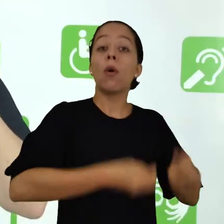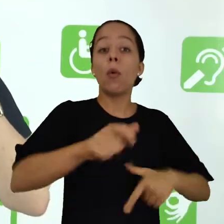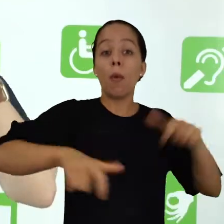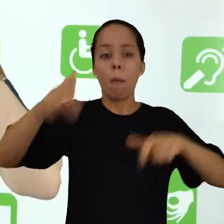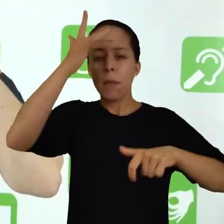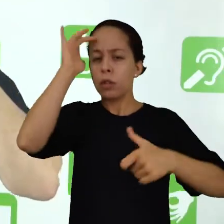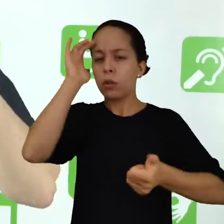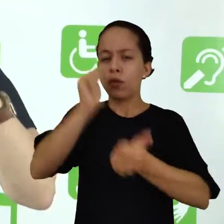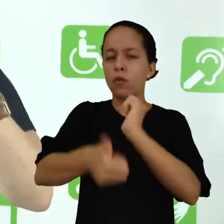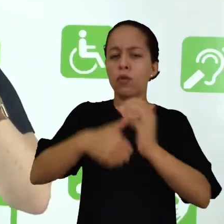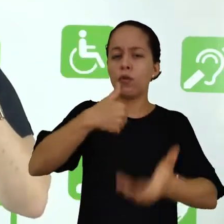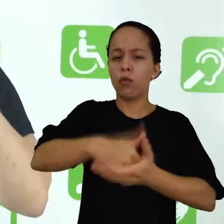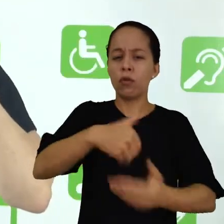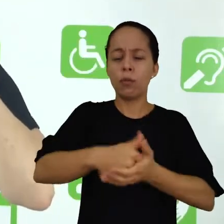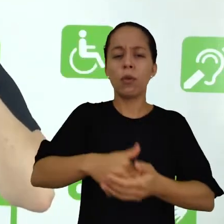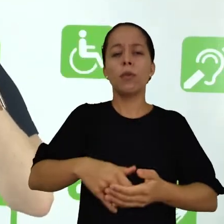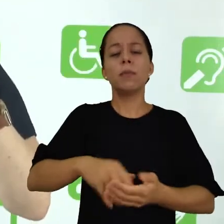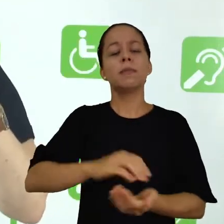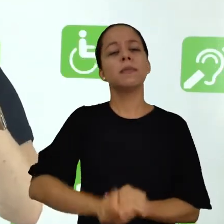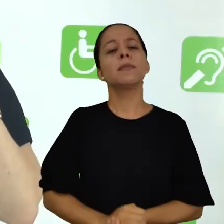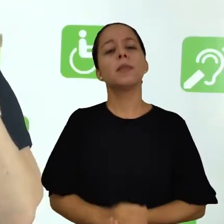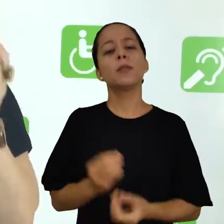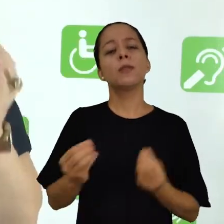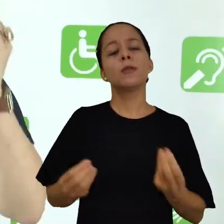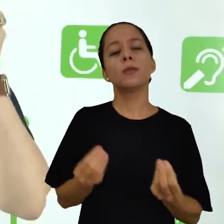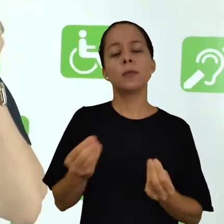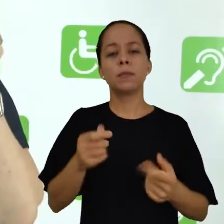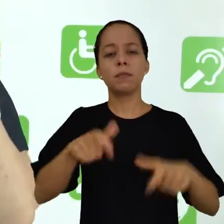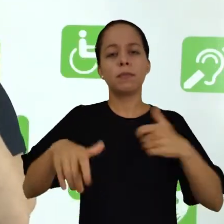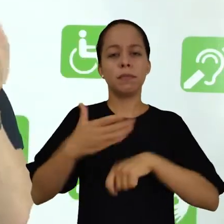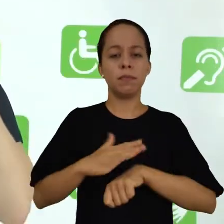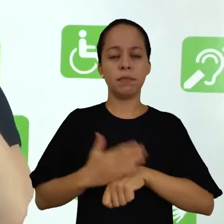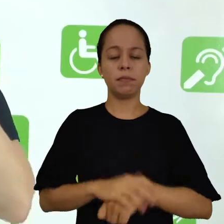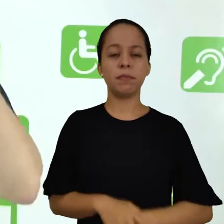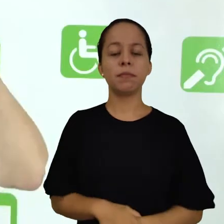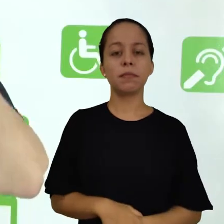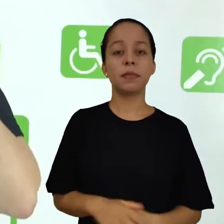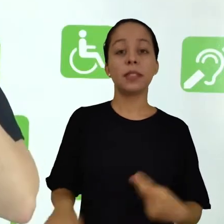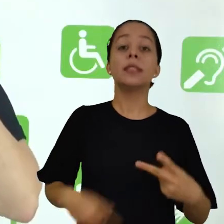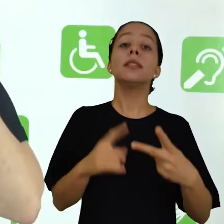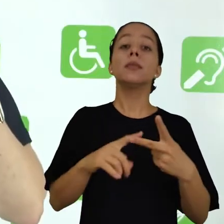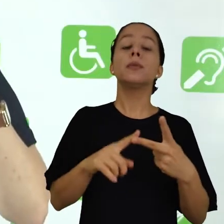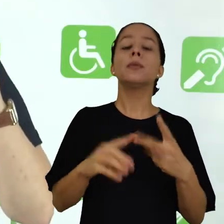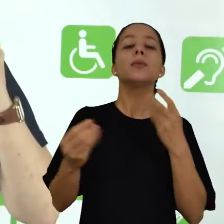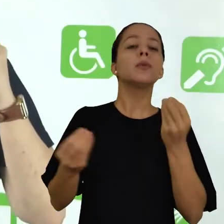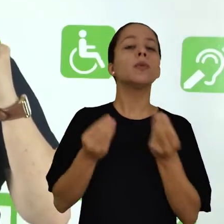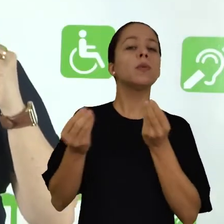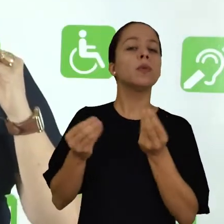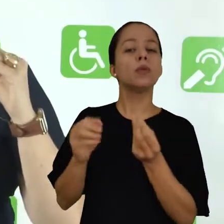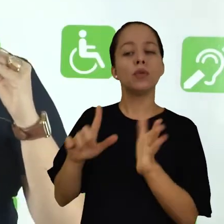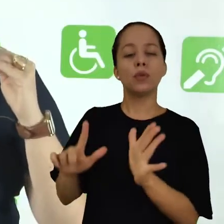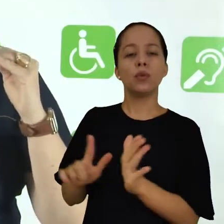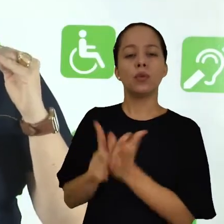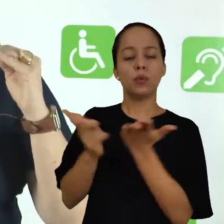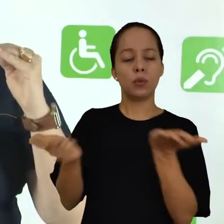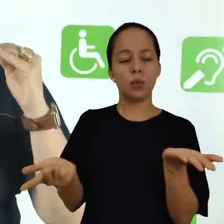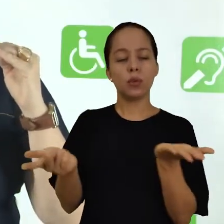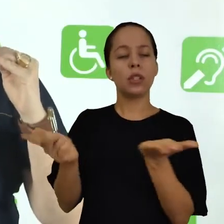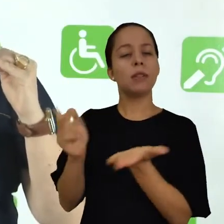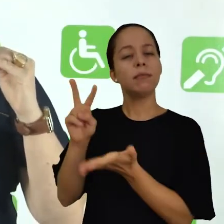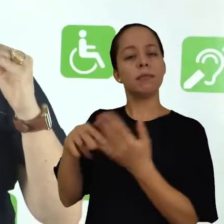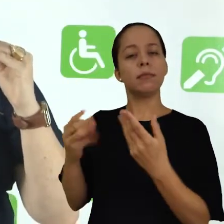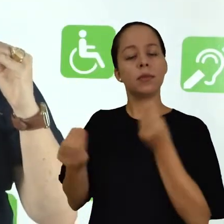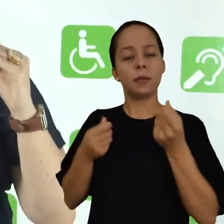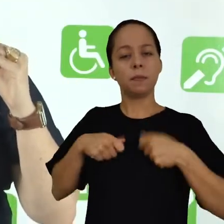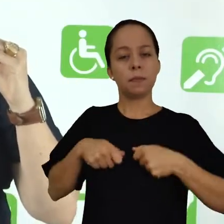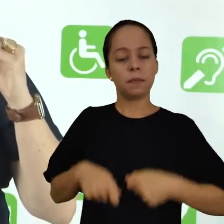resenhas. A primeira destina-se a leitores de uma coluna esportiva de um jornal e a segunda ao departamento